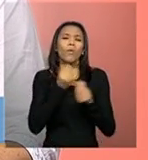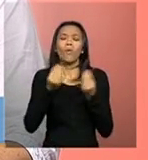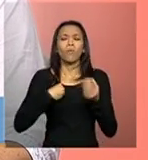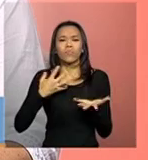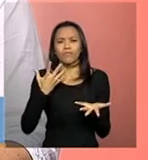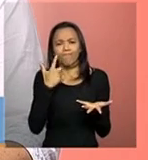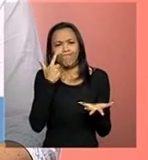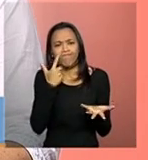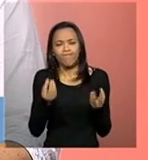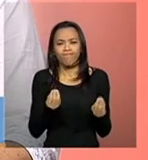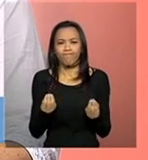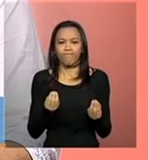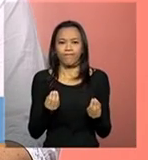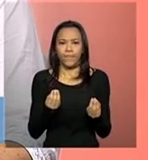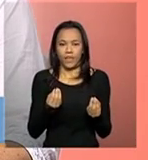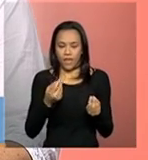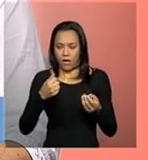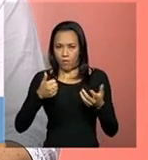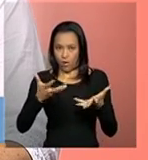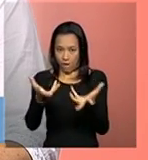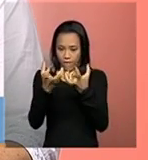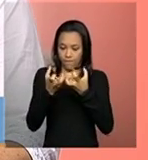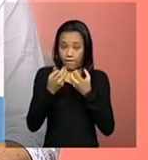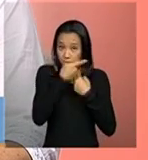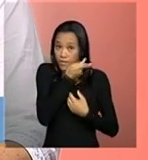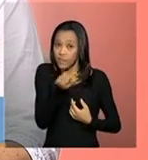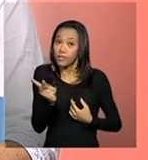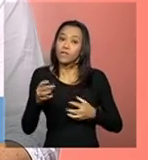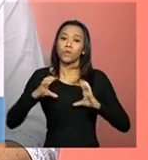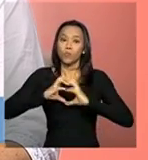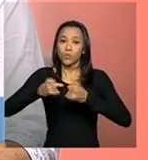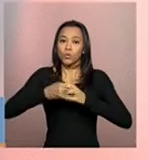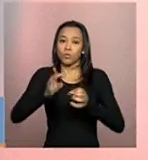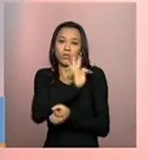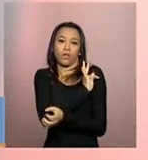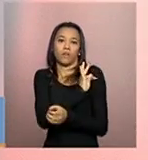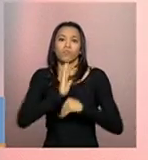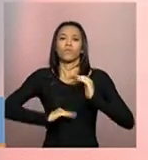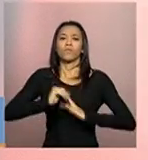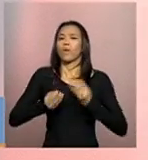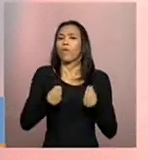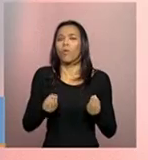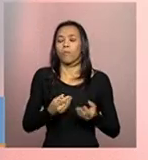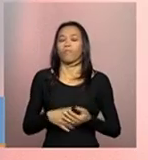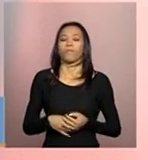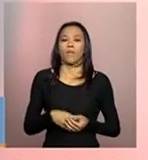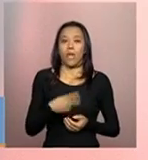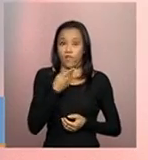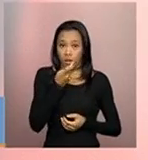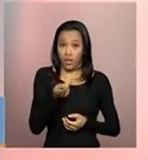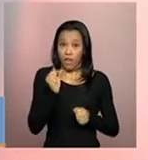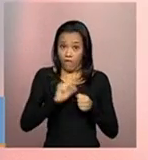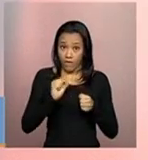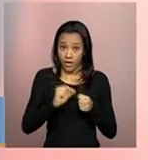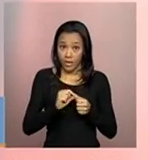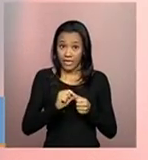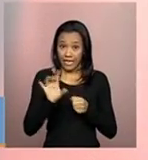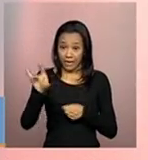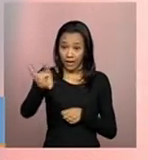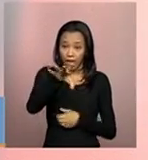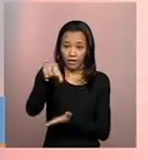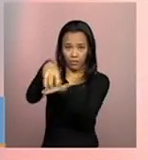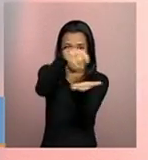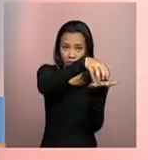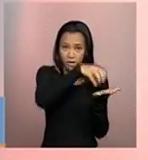A visita técnica, ela é feita em cada entidade que está inscrita no conselho